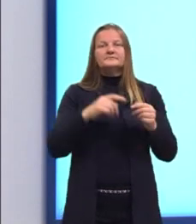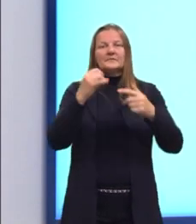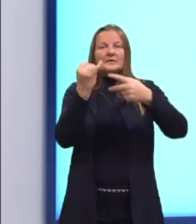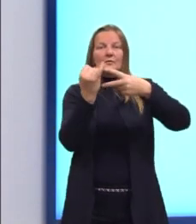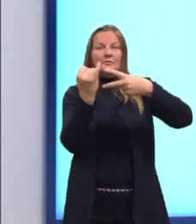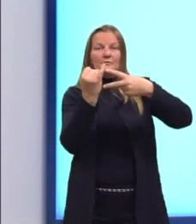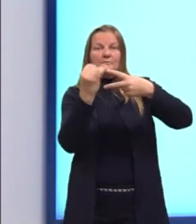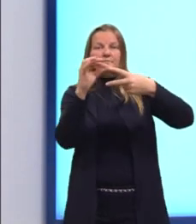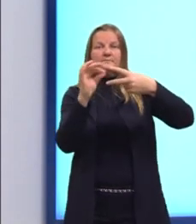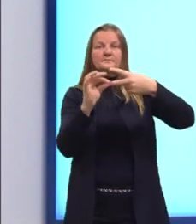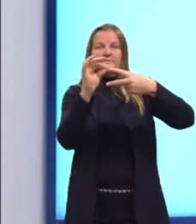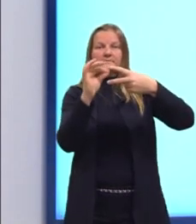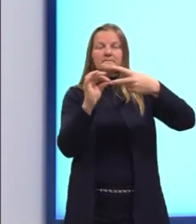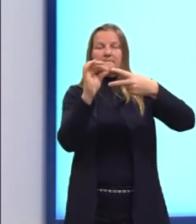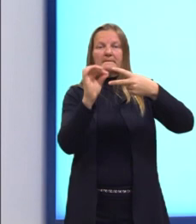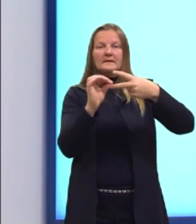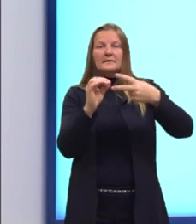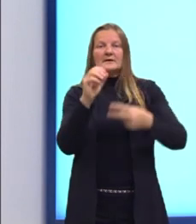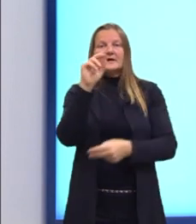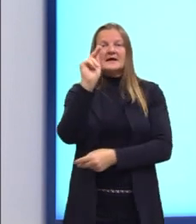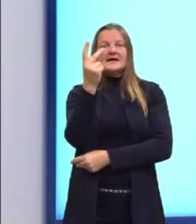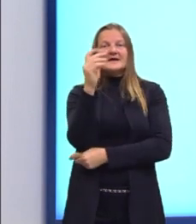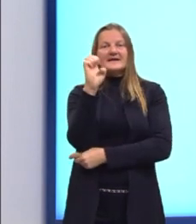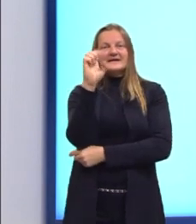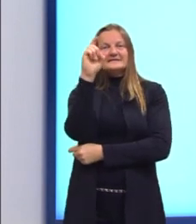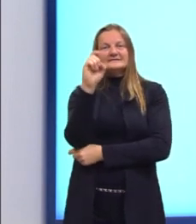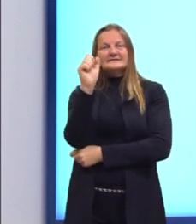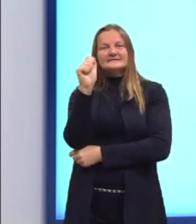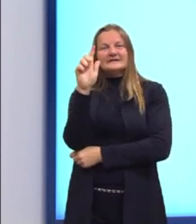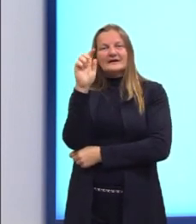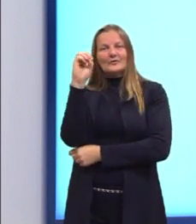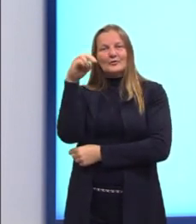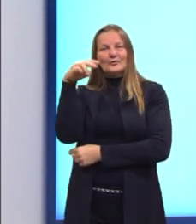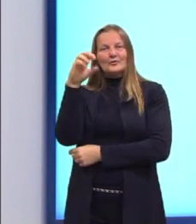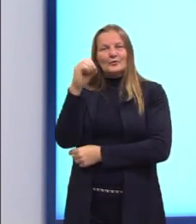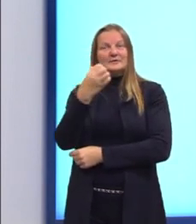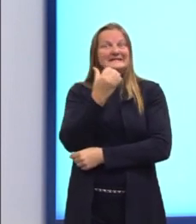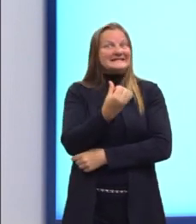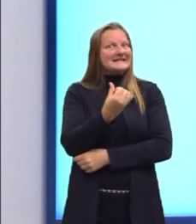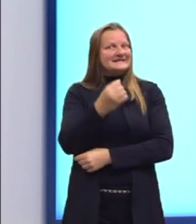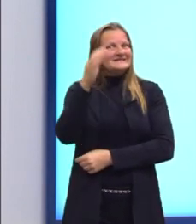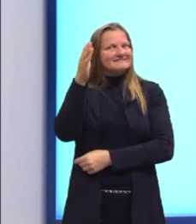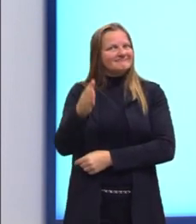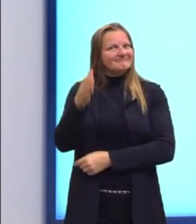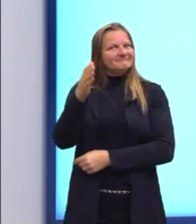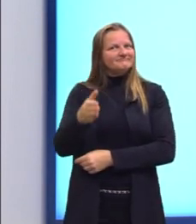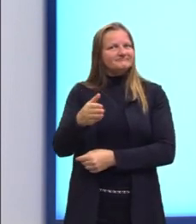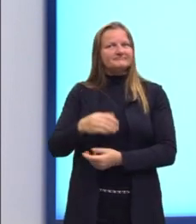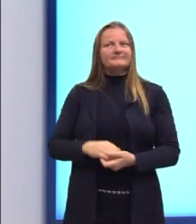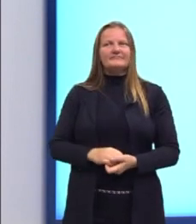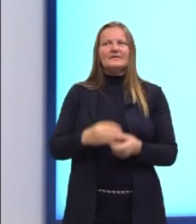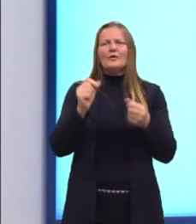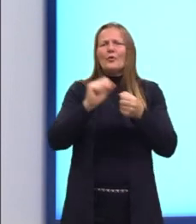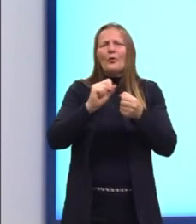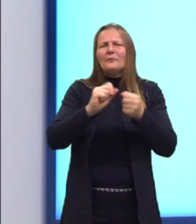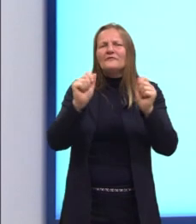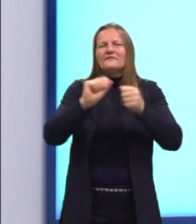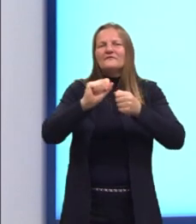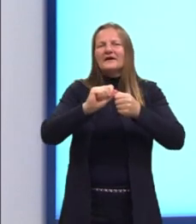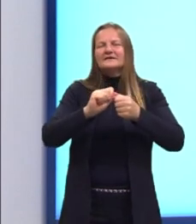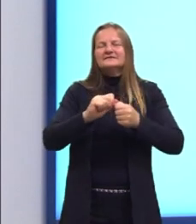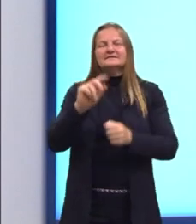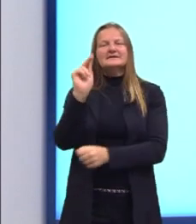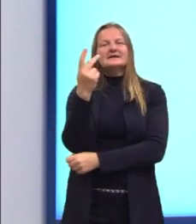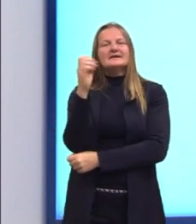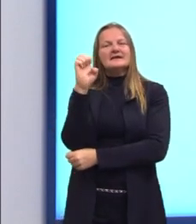como exemplo o hexágono. Porque nós já calculamos, na aula anterior, como é que a gente chega na área de um